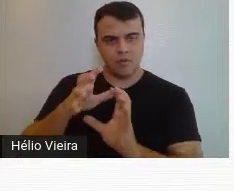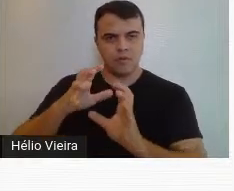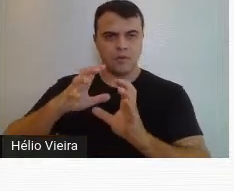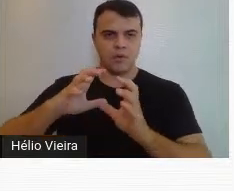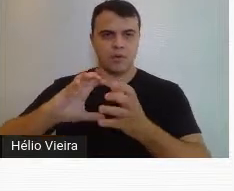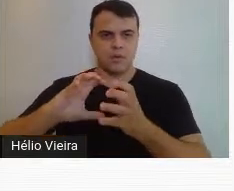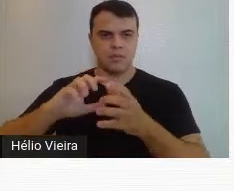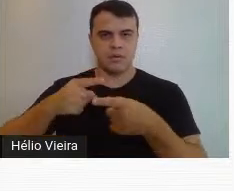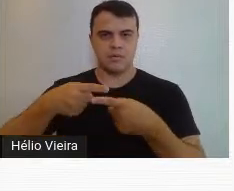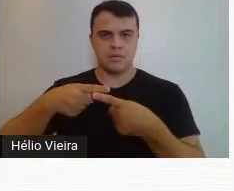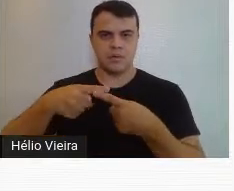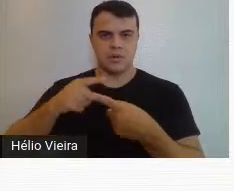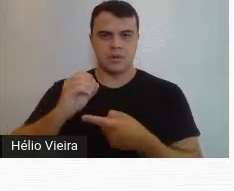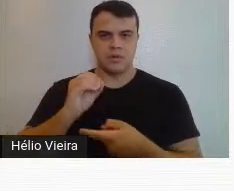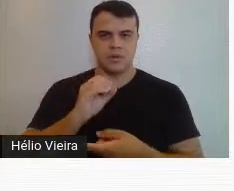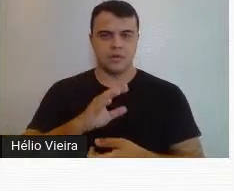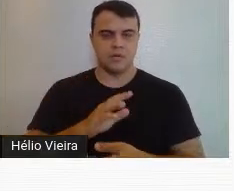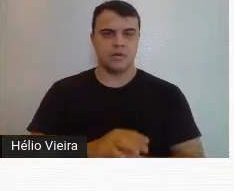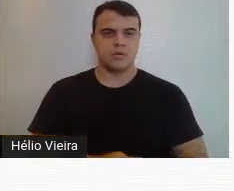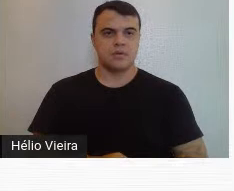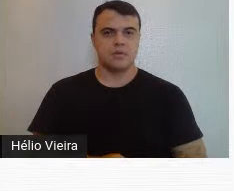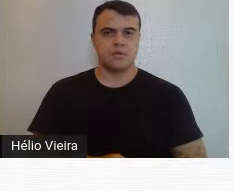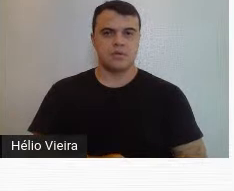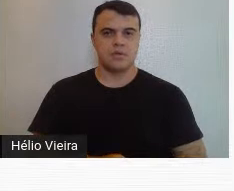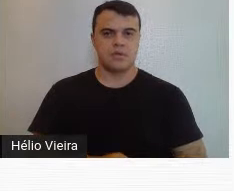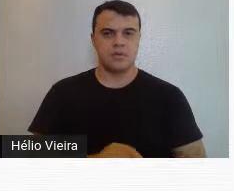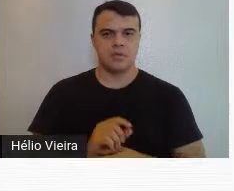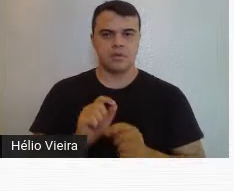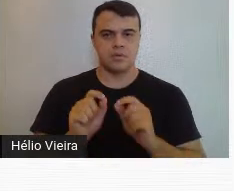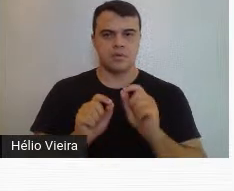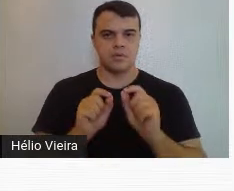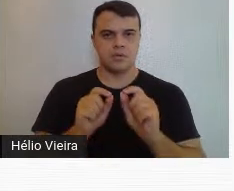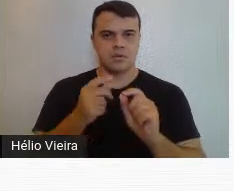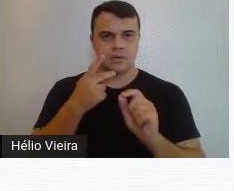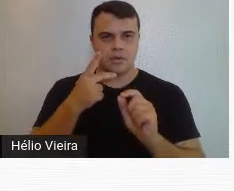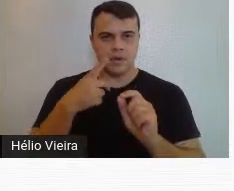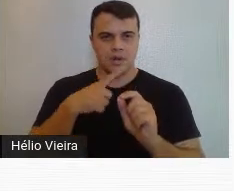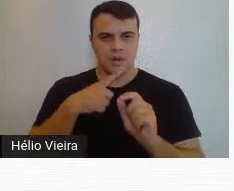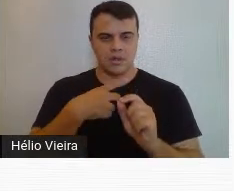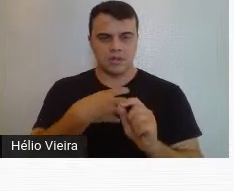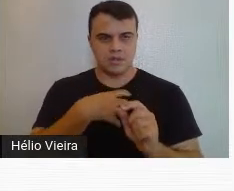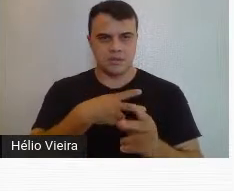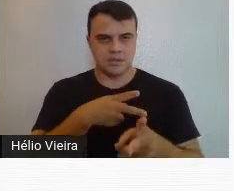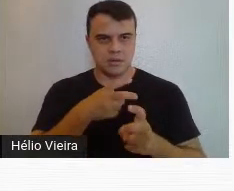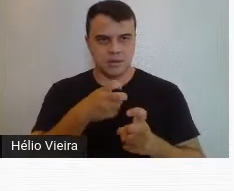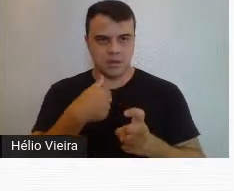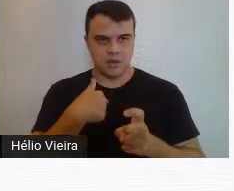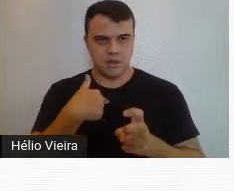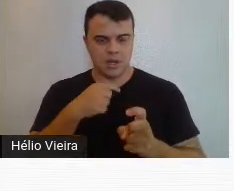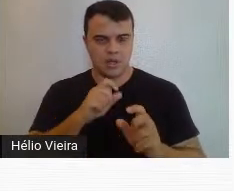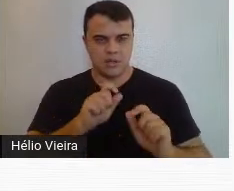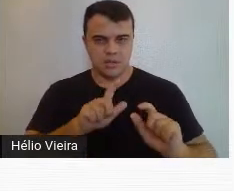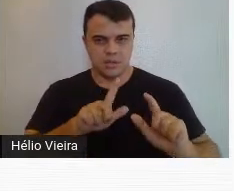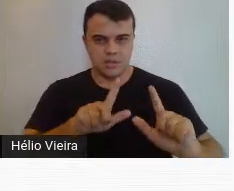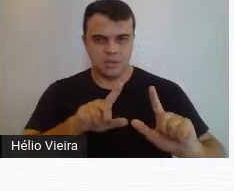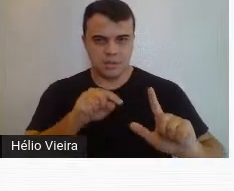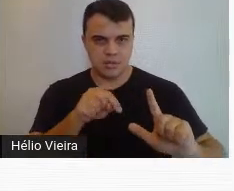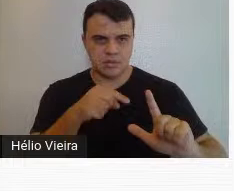essa forma geométrica. E aqui ele dá um depoimento que foi também, nós catalogamos nesses